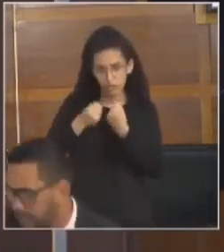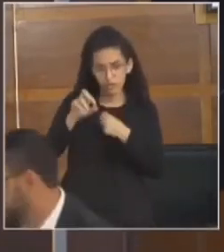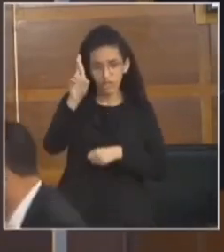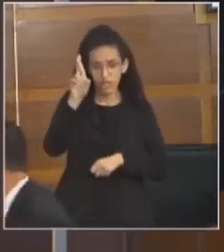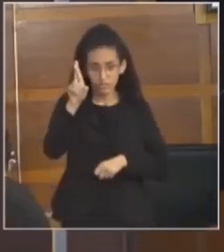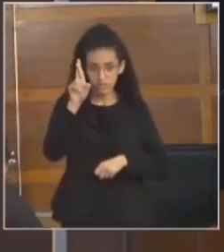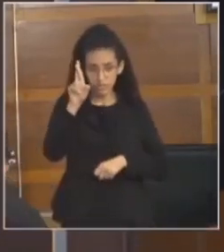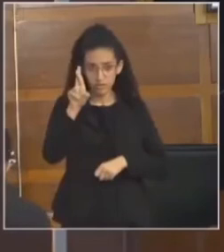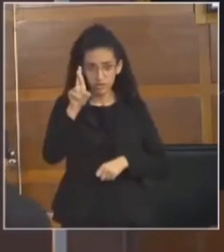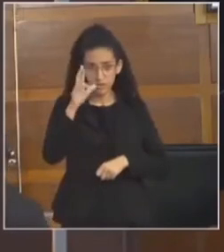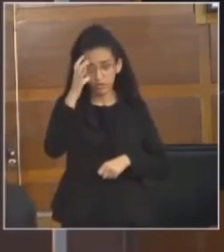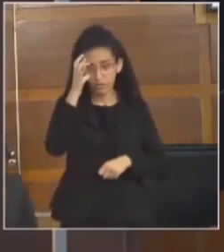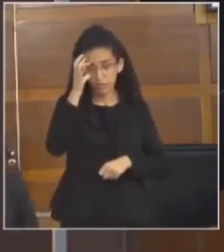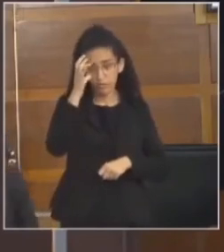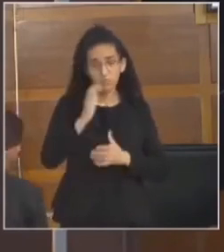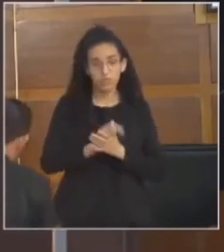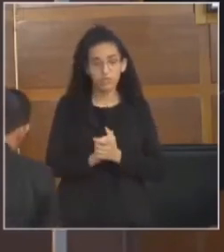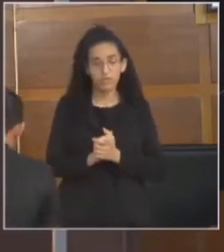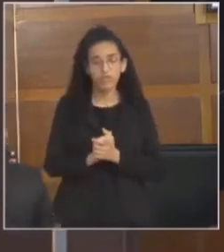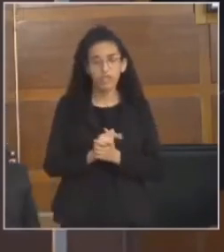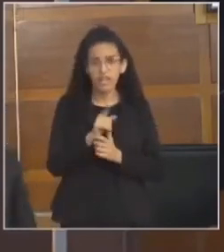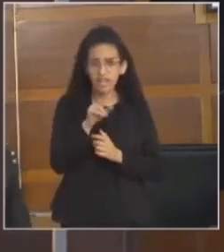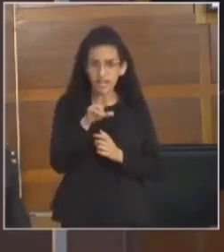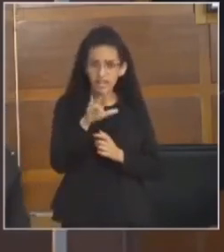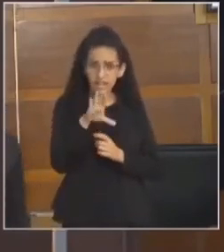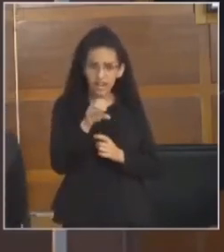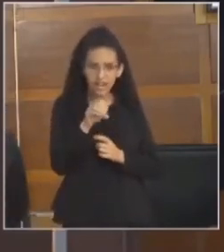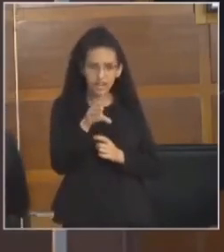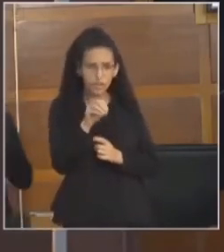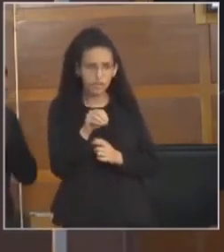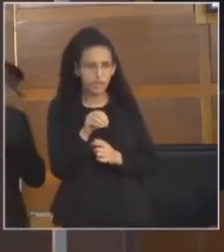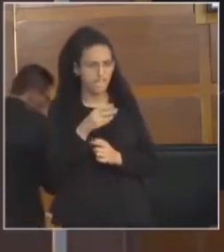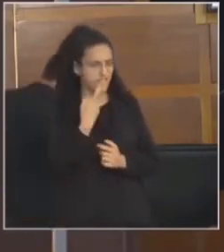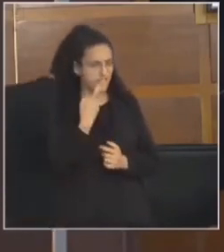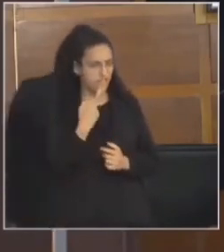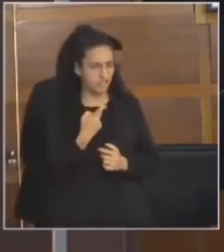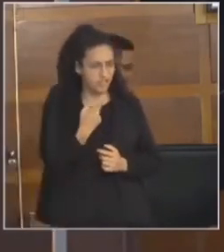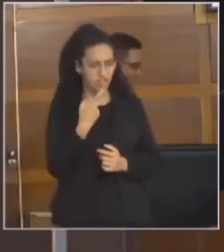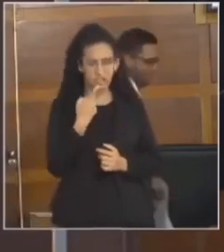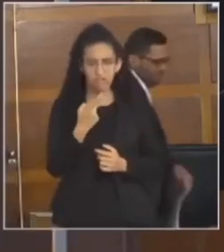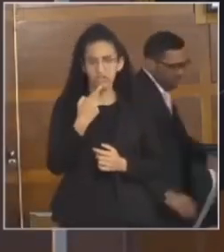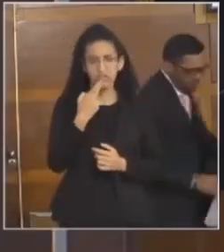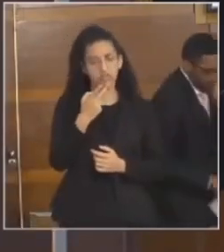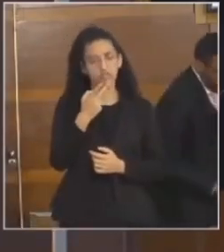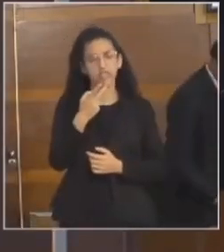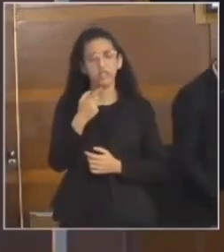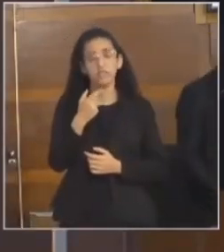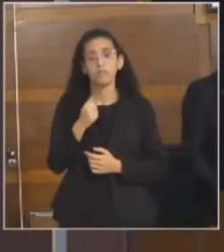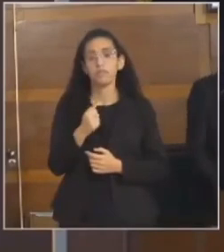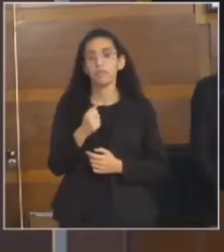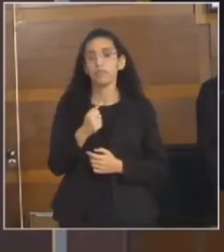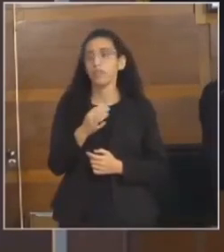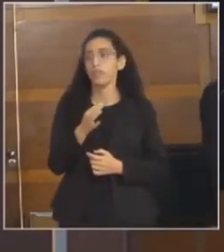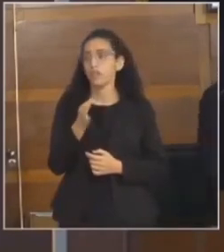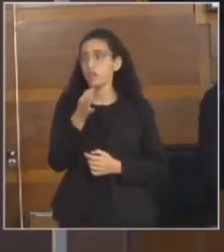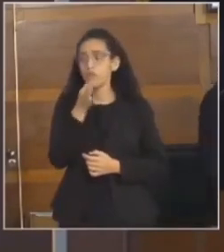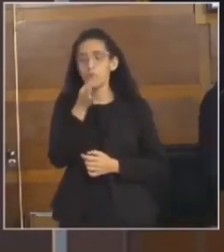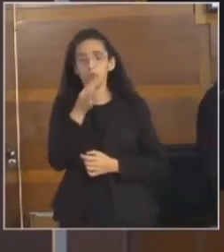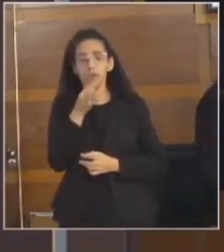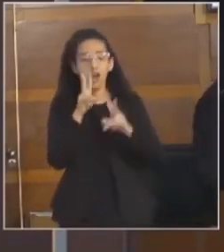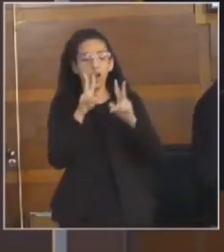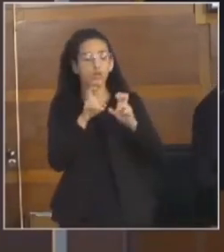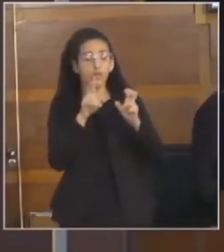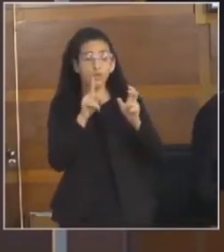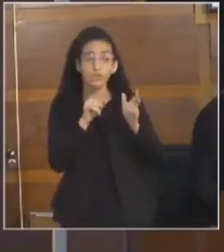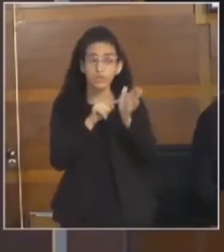os representantes da classe. E o Ricardo, ele fez muita questão de enfatizar, inclusive, que as ponderações seriam